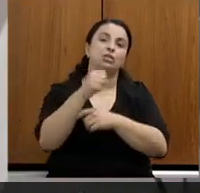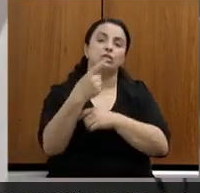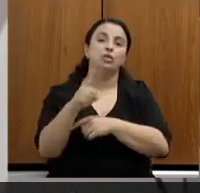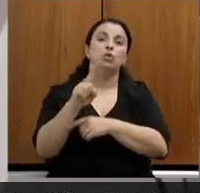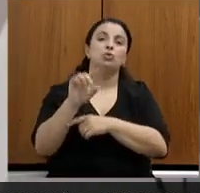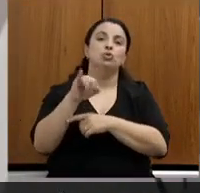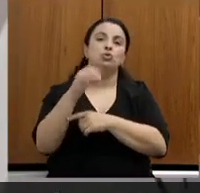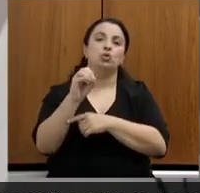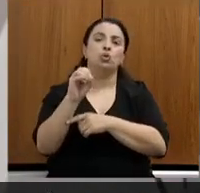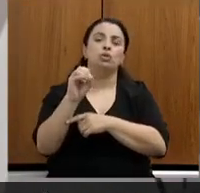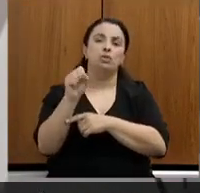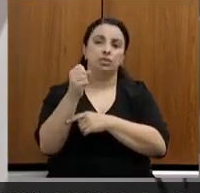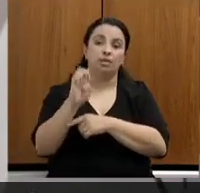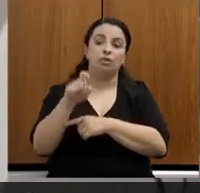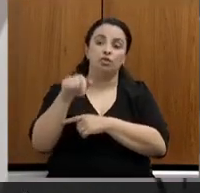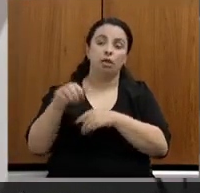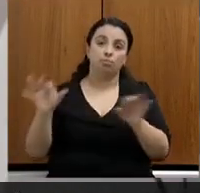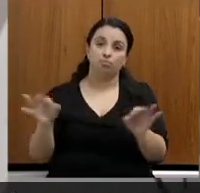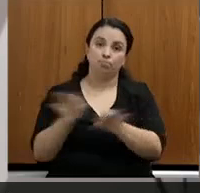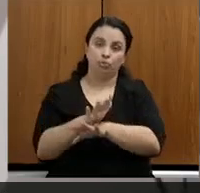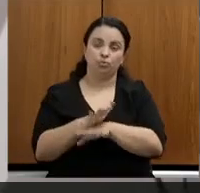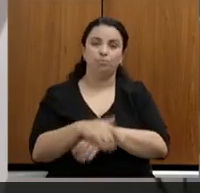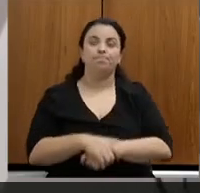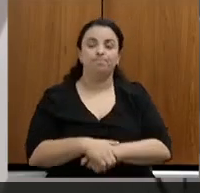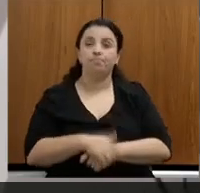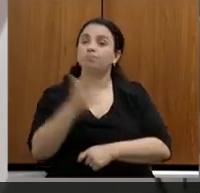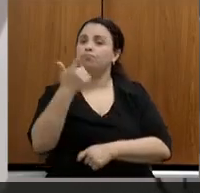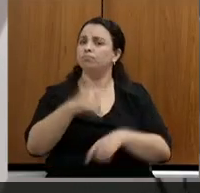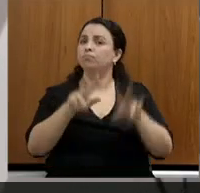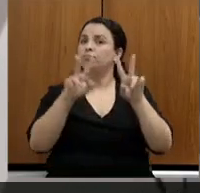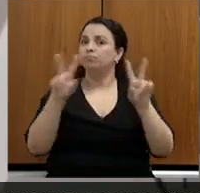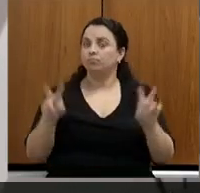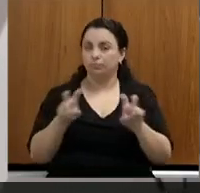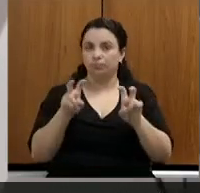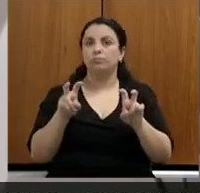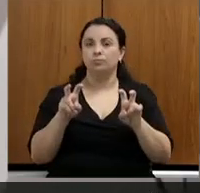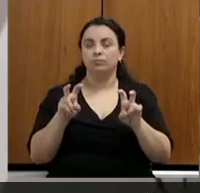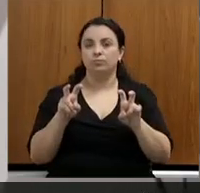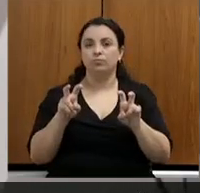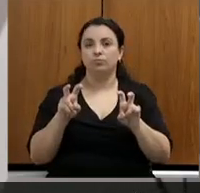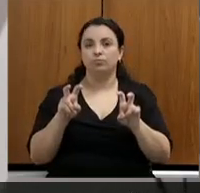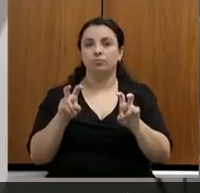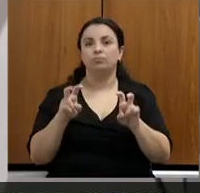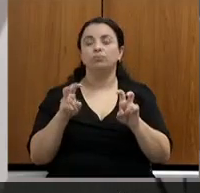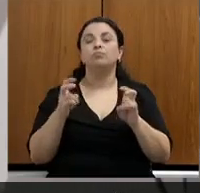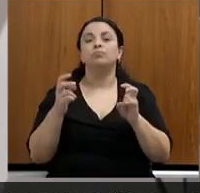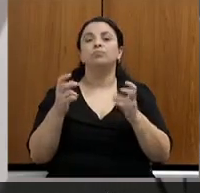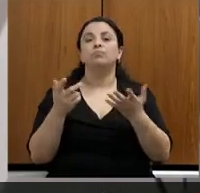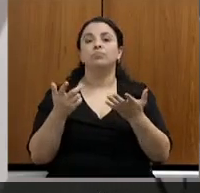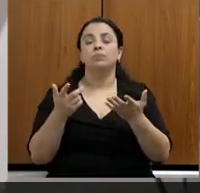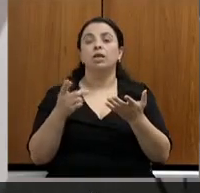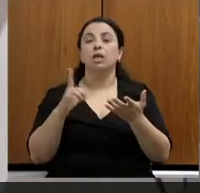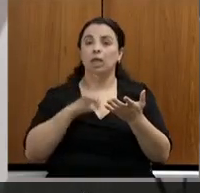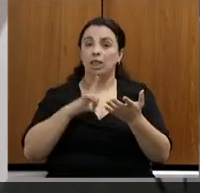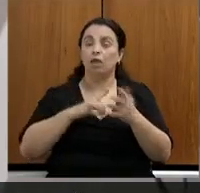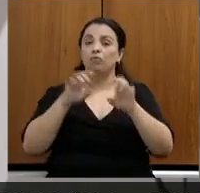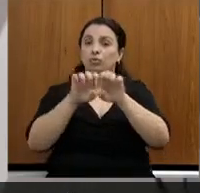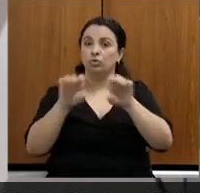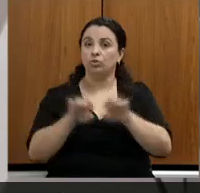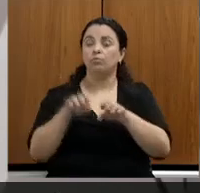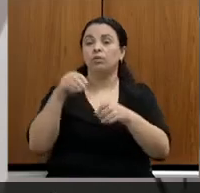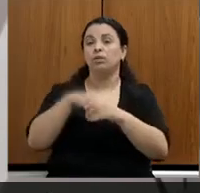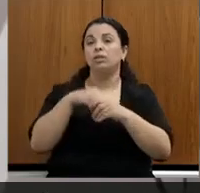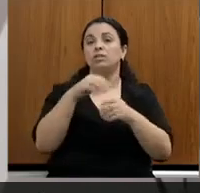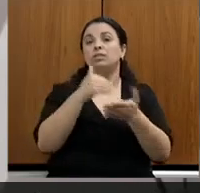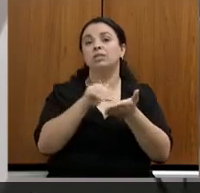favor. Outro tema que nós trazemos, que esse ano houve uma estruturação na Secretaria de Meio